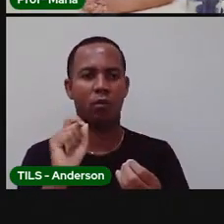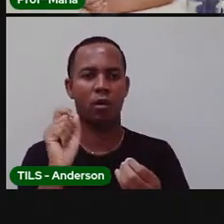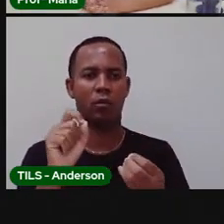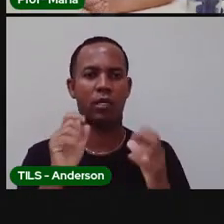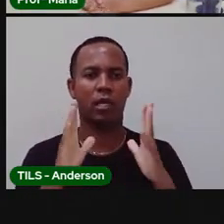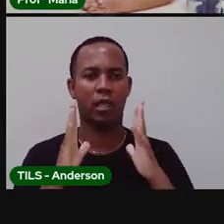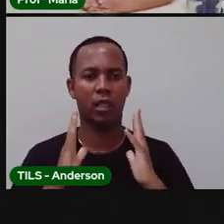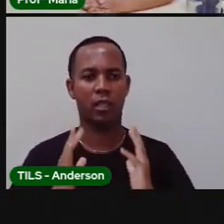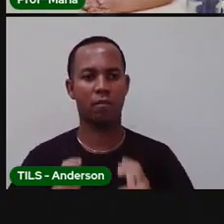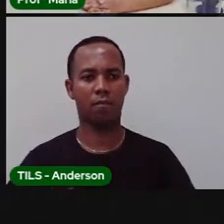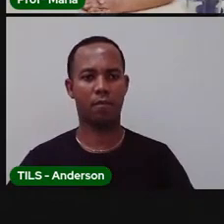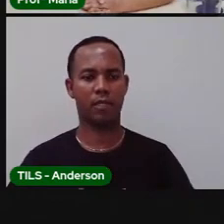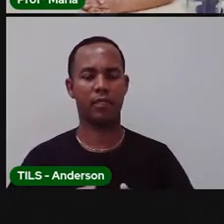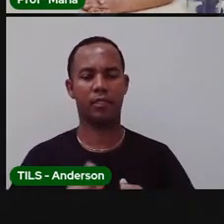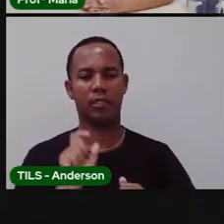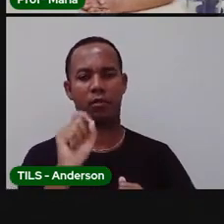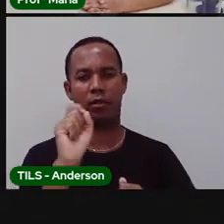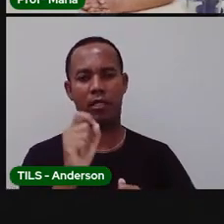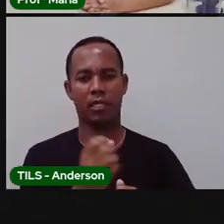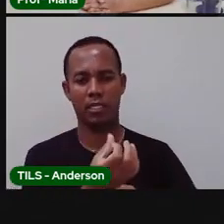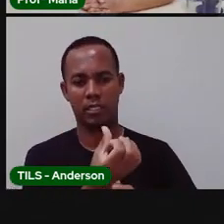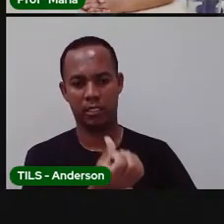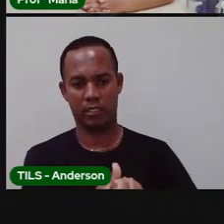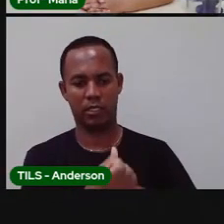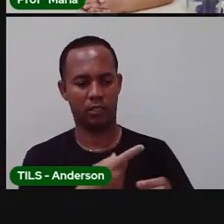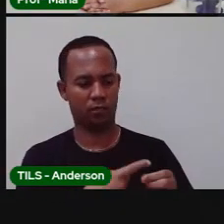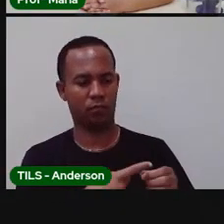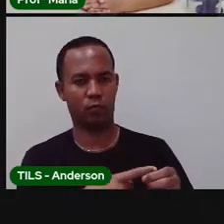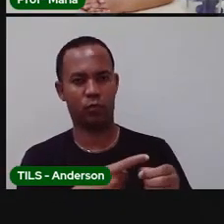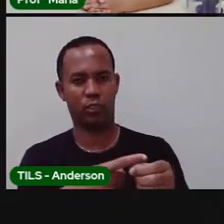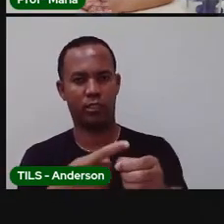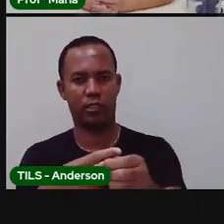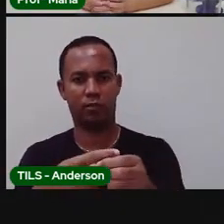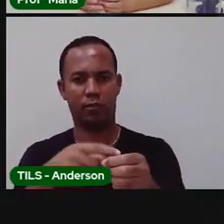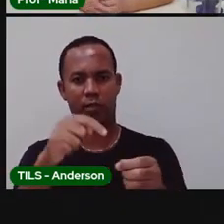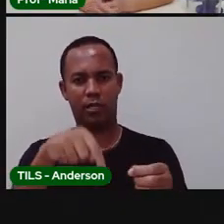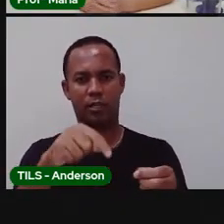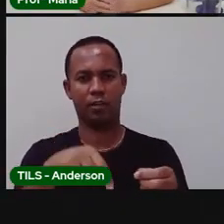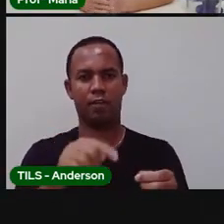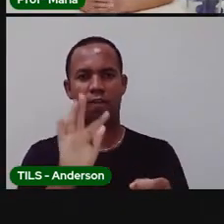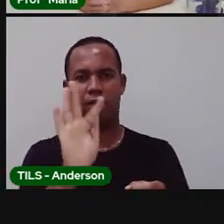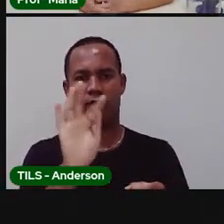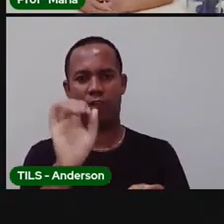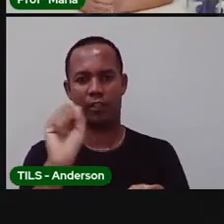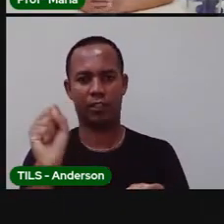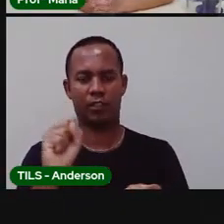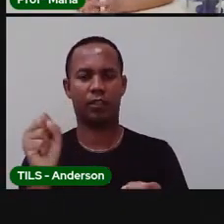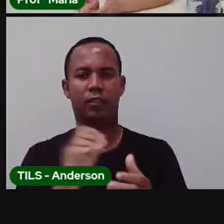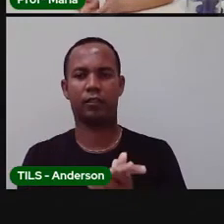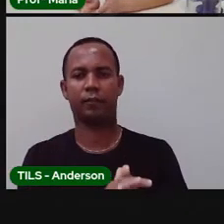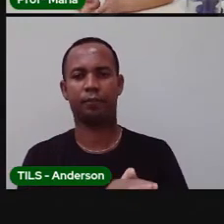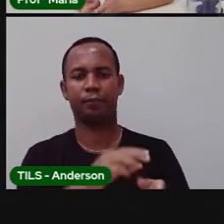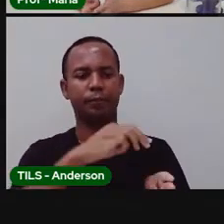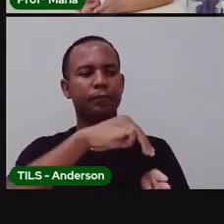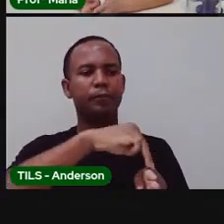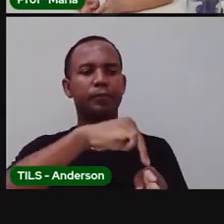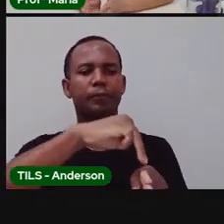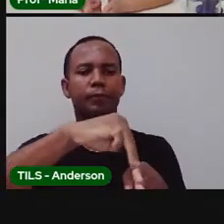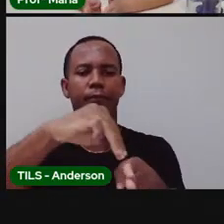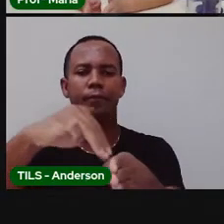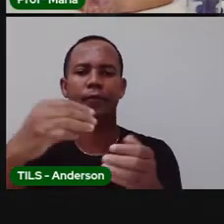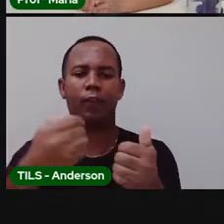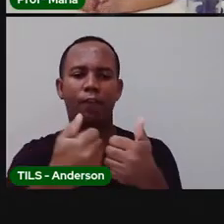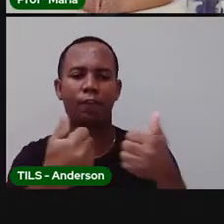seis municípios da região. Lembra que lá na semana passada, a PRO falou sobre os municípios que eram vizinhos à feira?